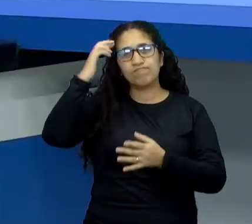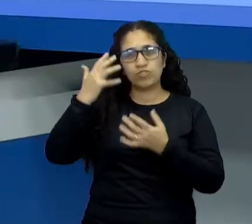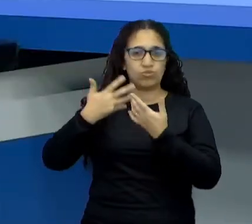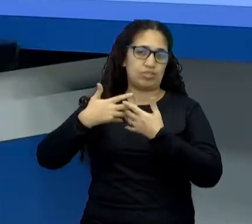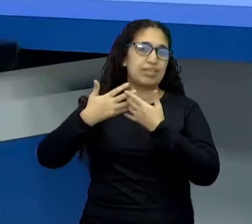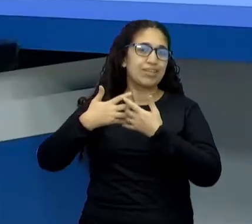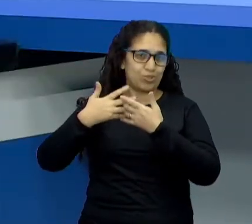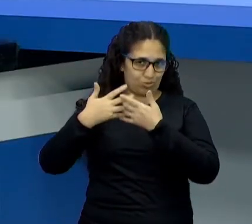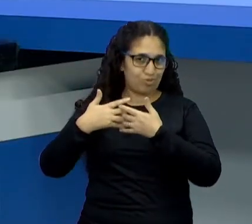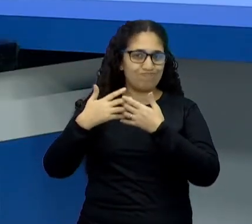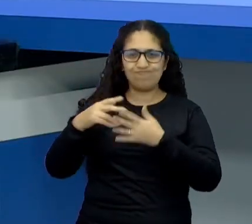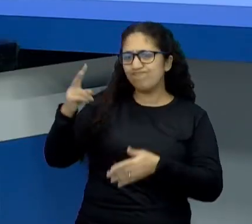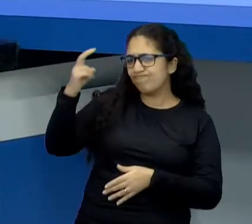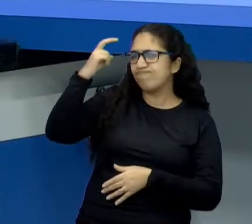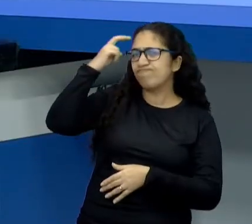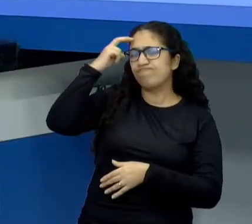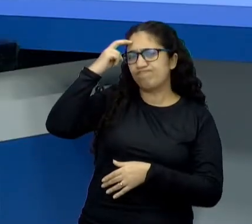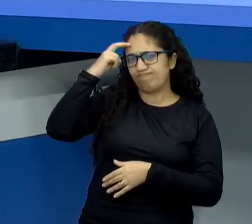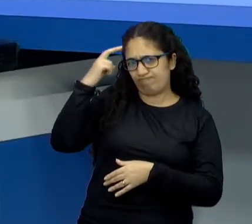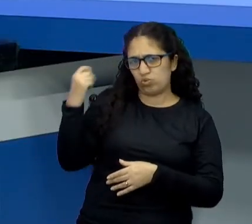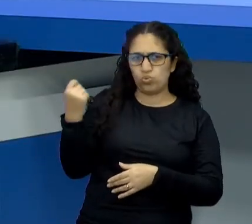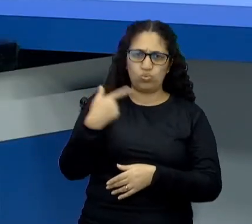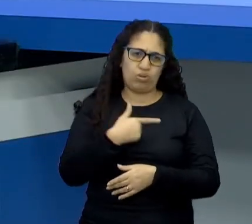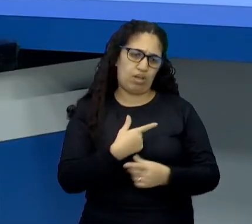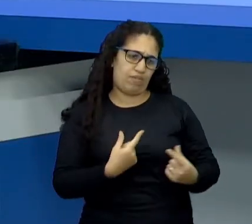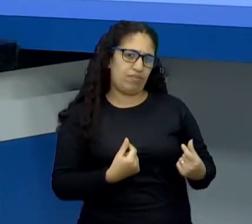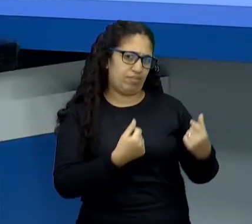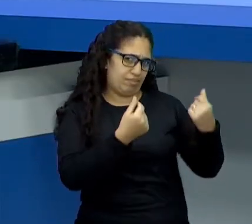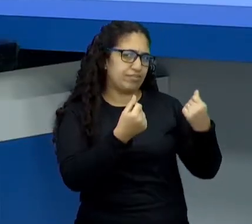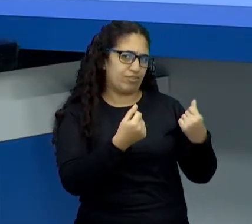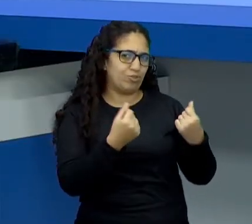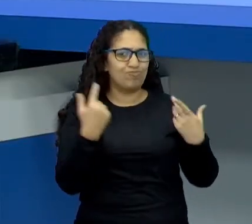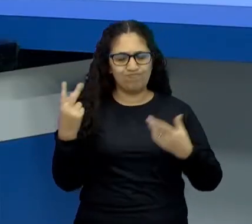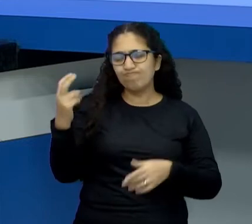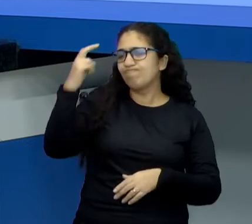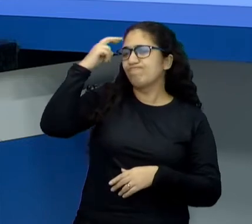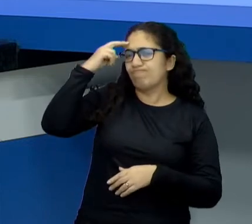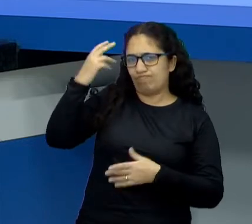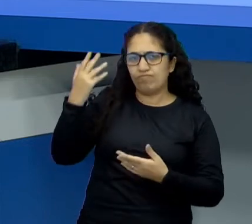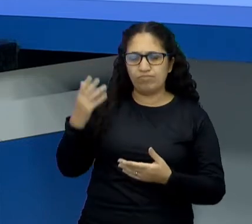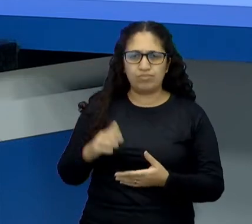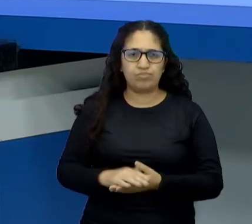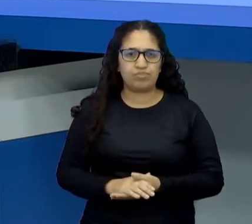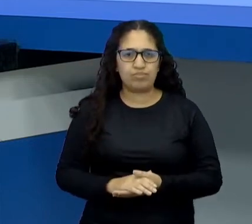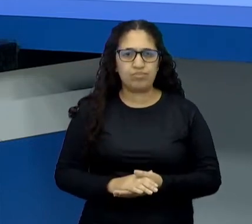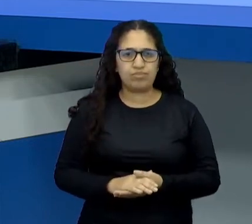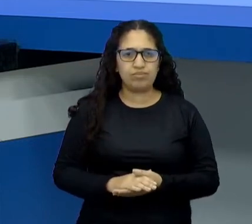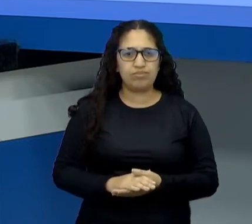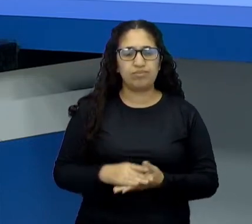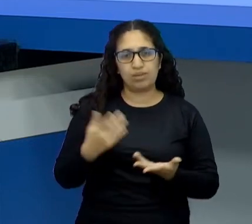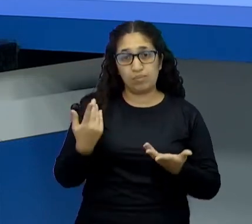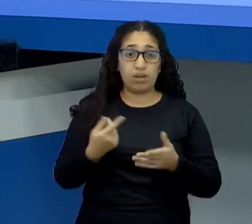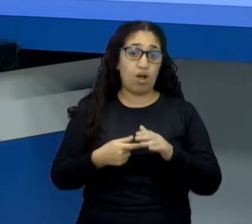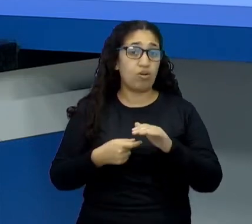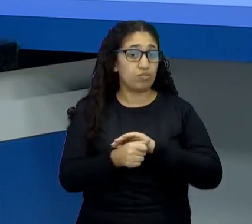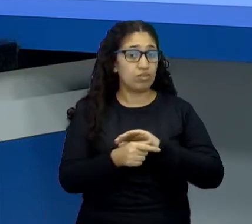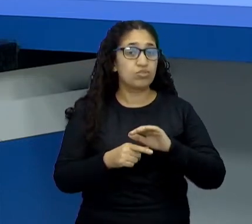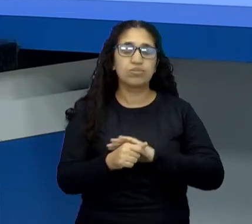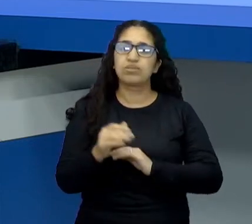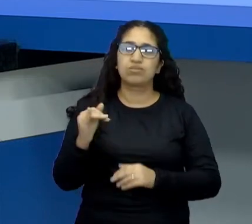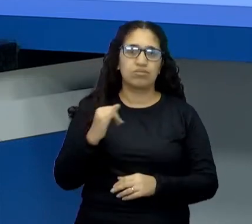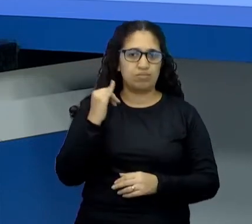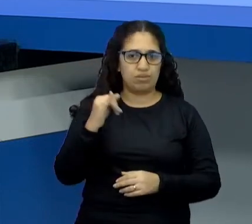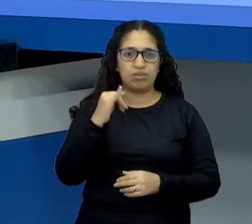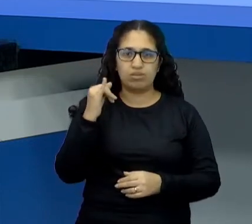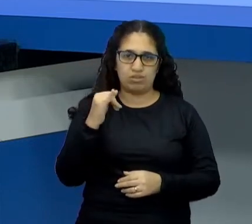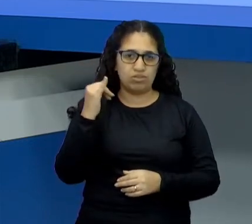No investimento mais intelectual do que o financeiro propriamente dito. Que é um investimento muito importante. A